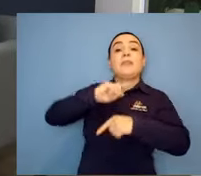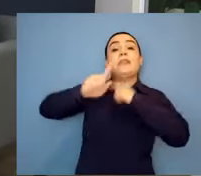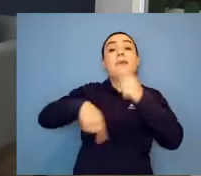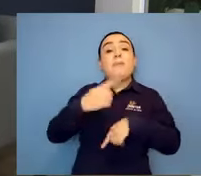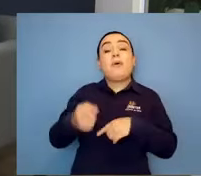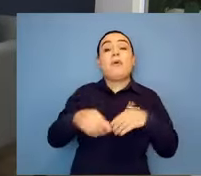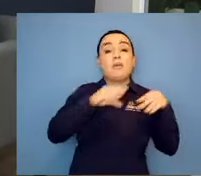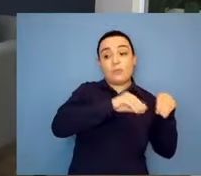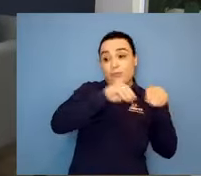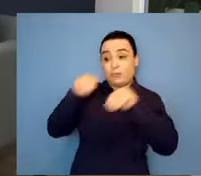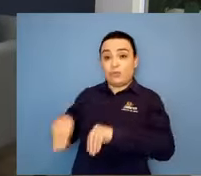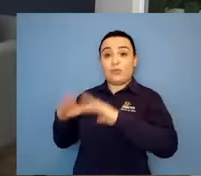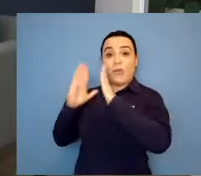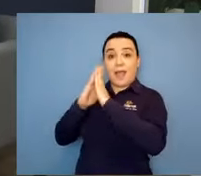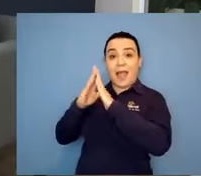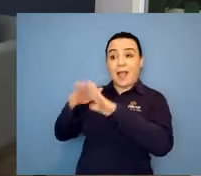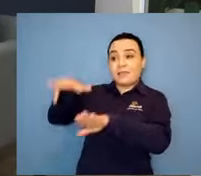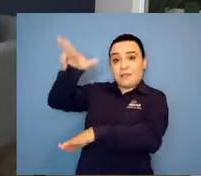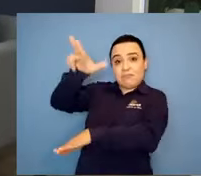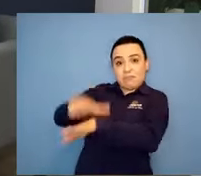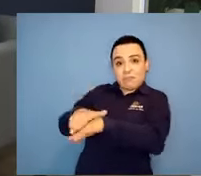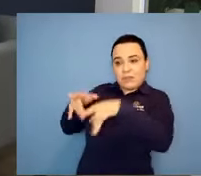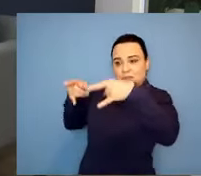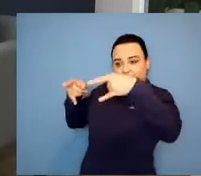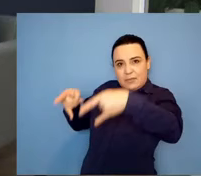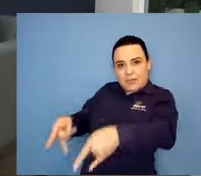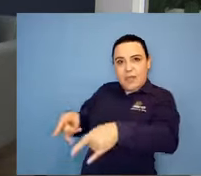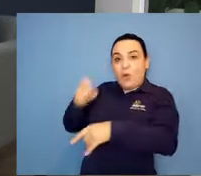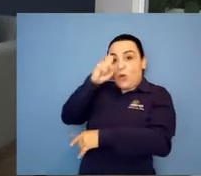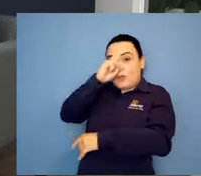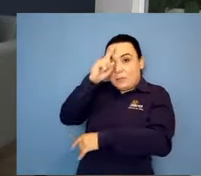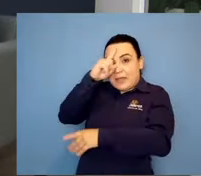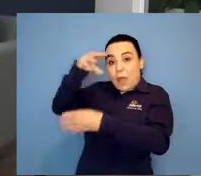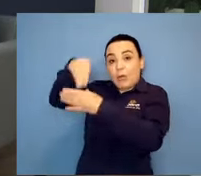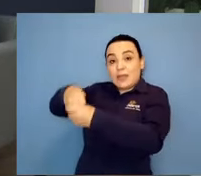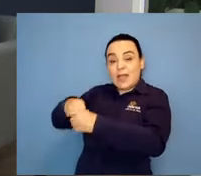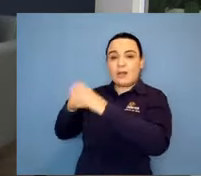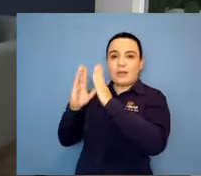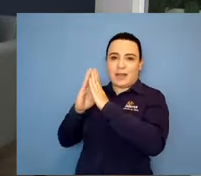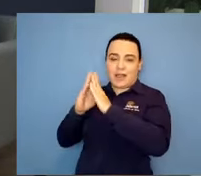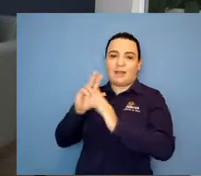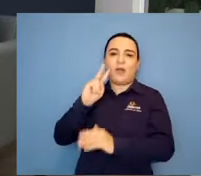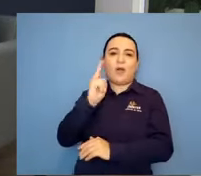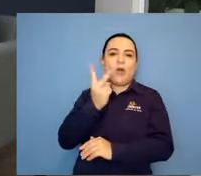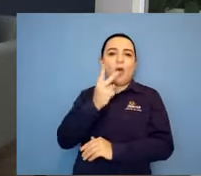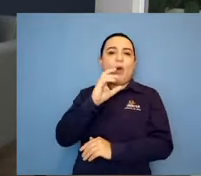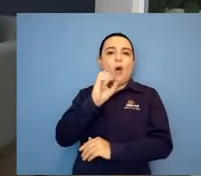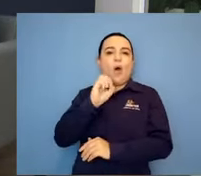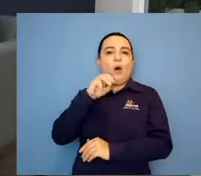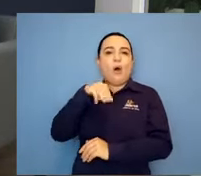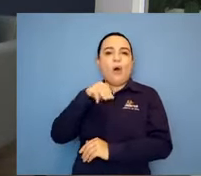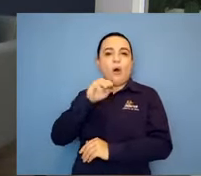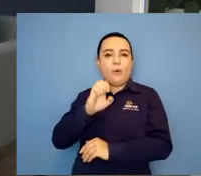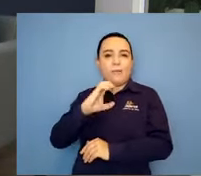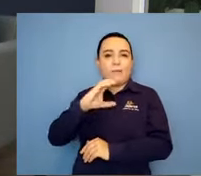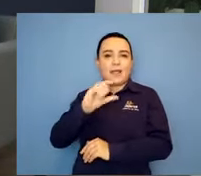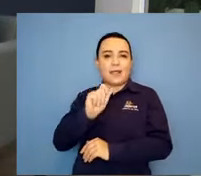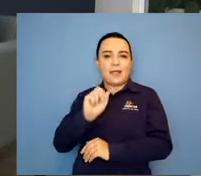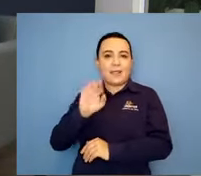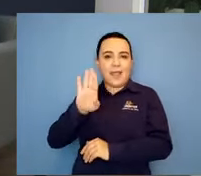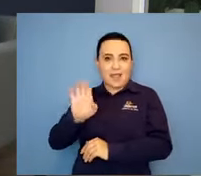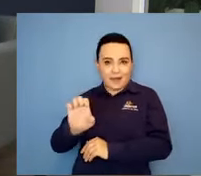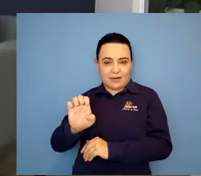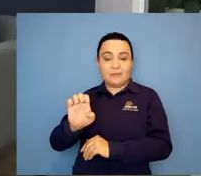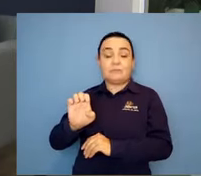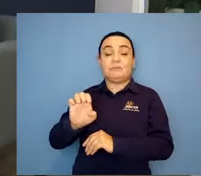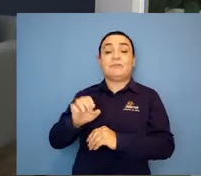Gabriel passava mal, tinha que acudir ele ali. Era você. Sim. E até chegar a ambulância, era a gente que dava conta. E graças a Deus,